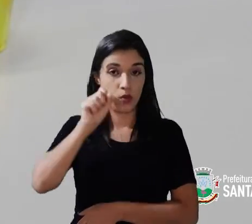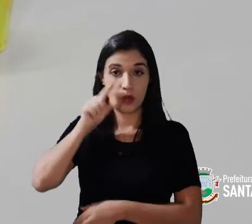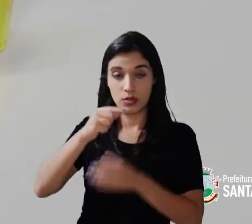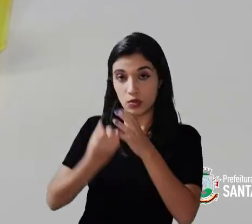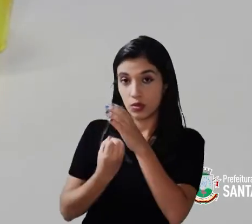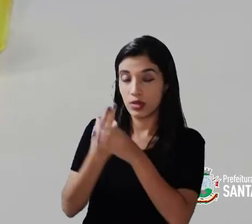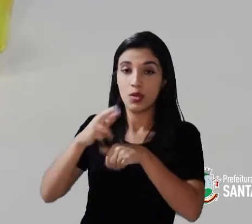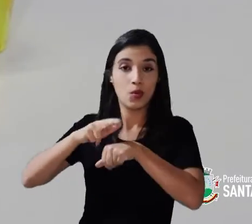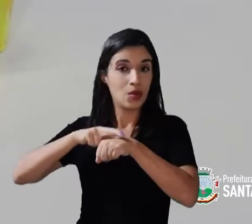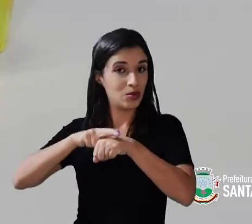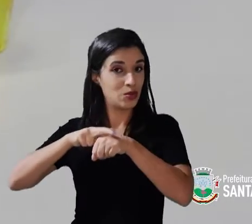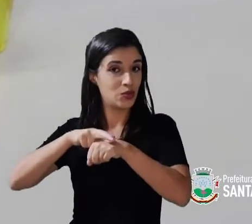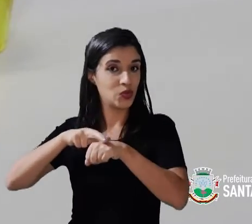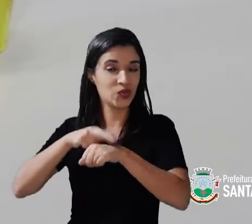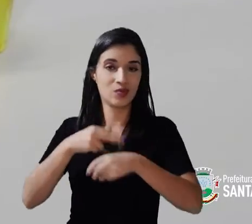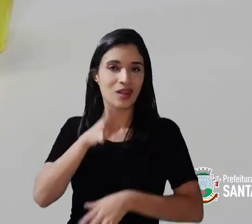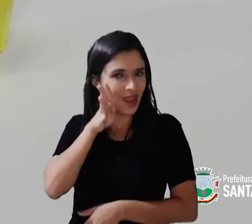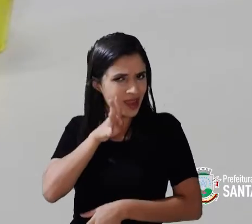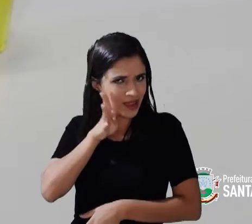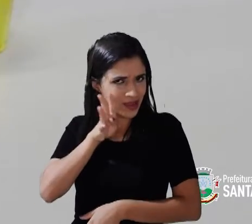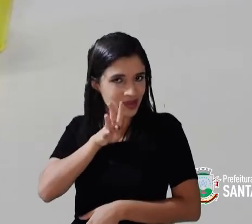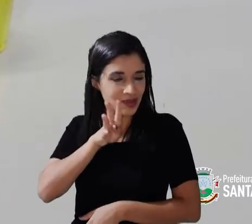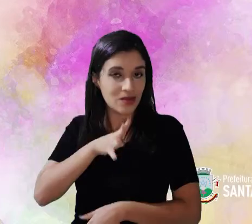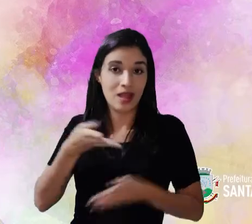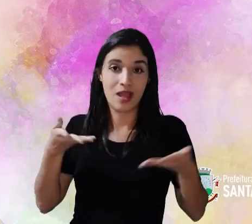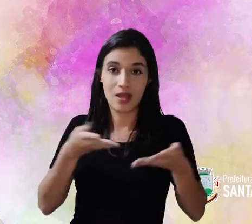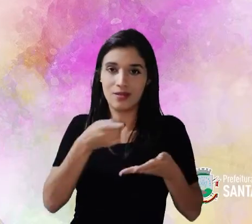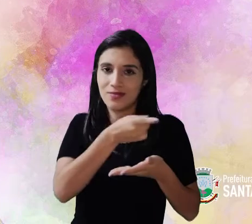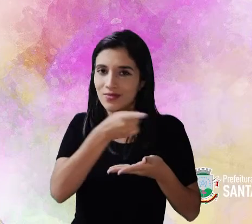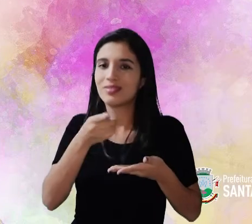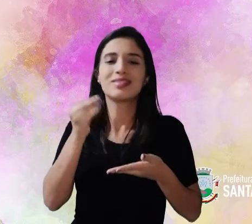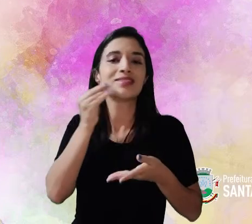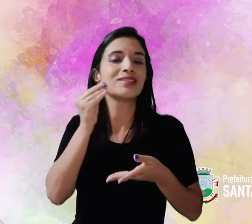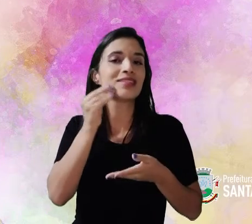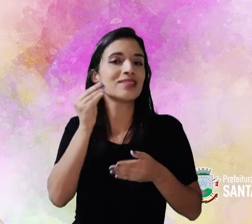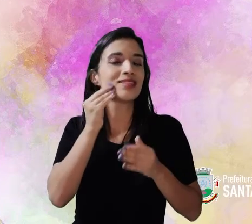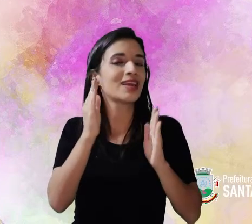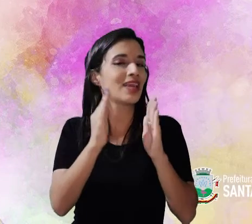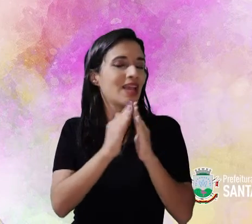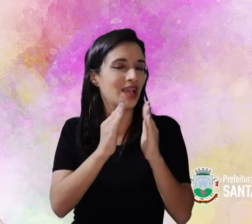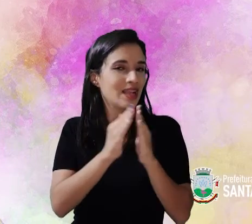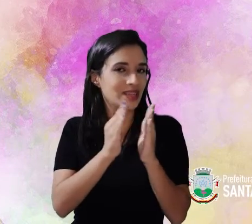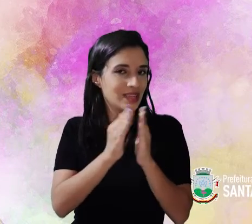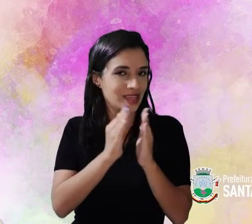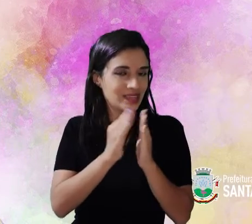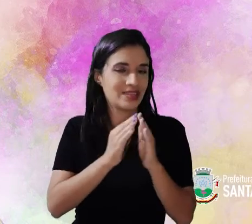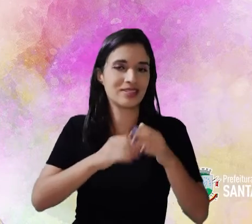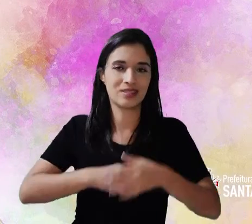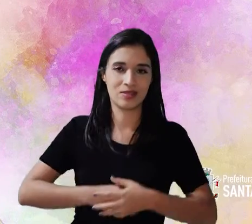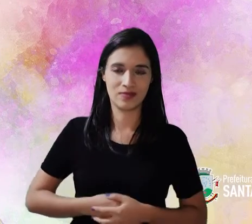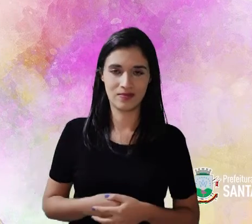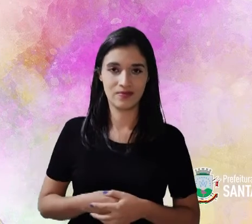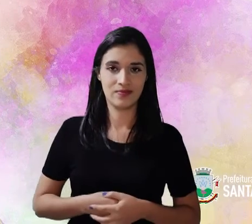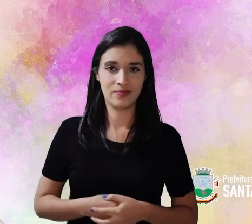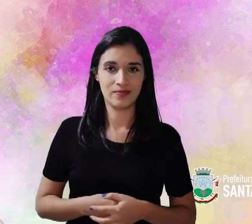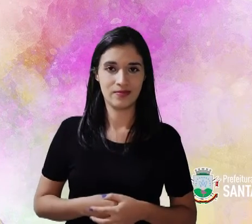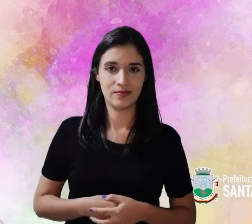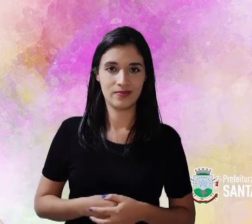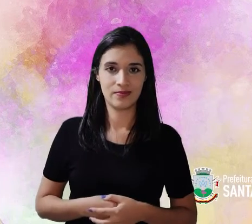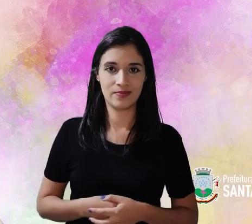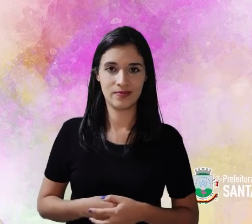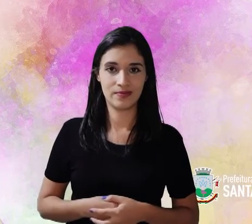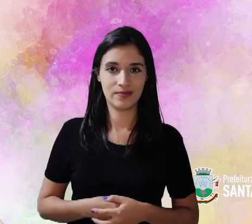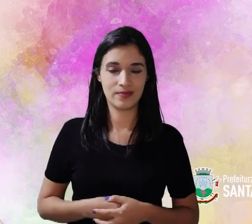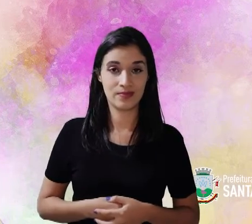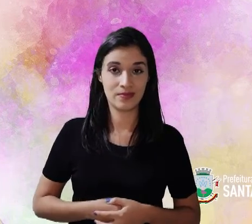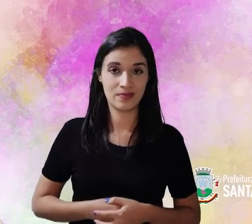vermelho com o azul formou o roxo. Legal, né? Agora é a vez de vocês fazerem essa mistura